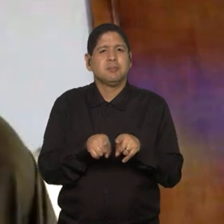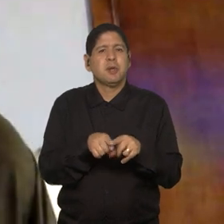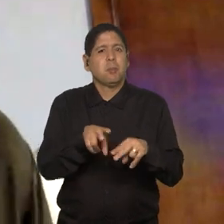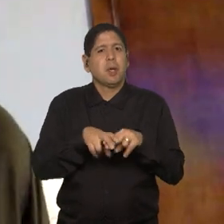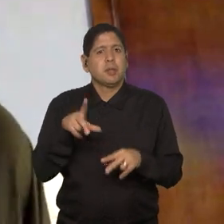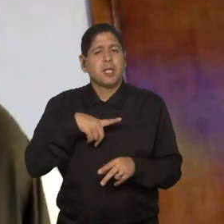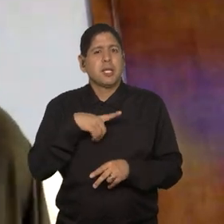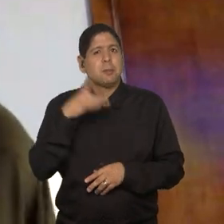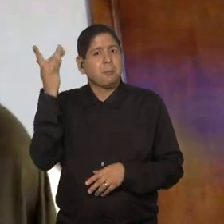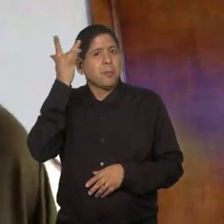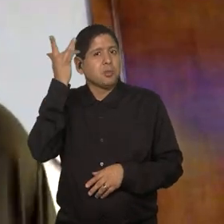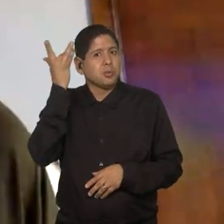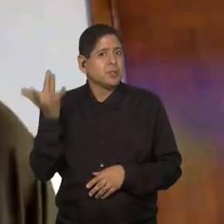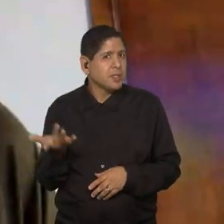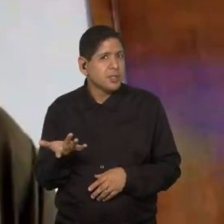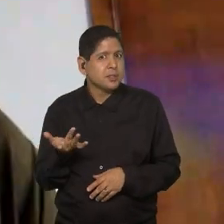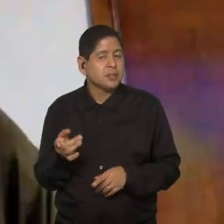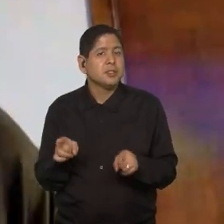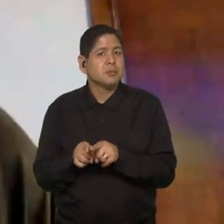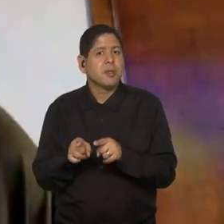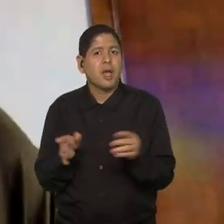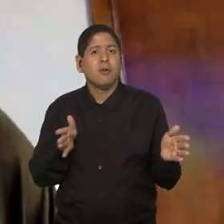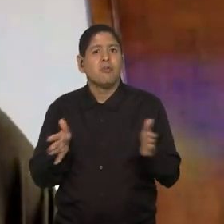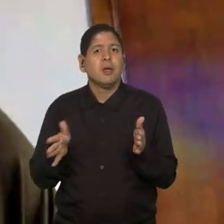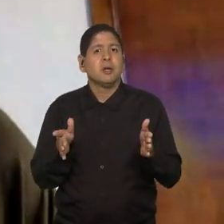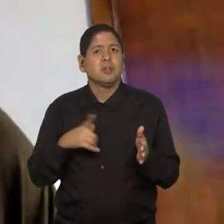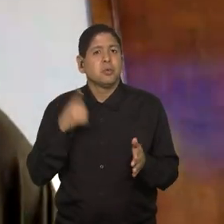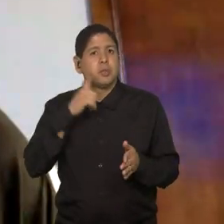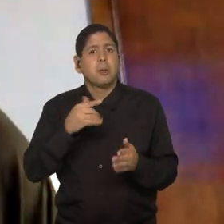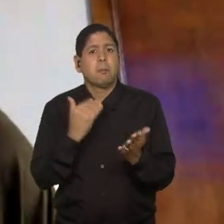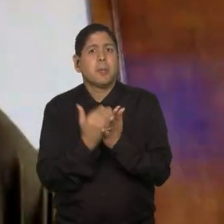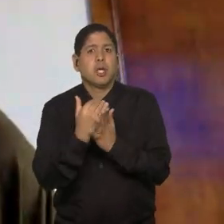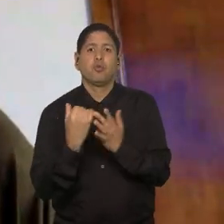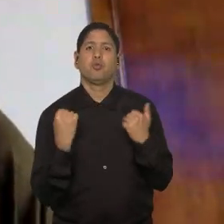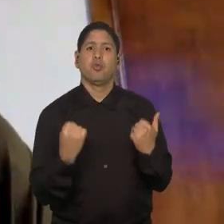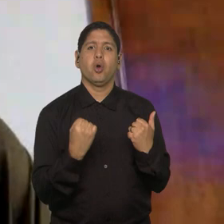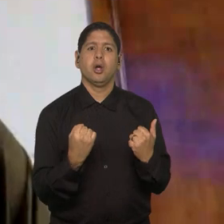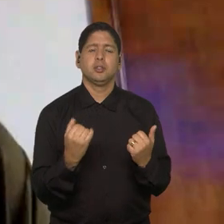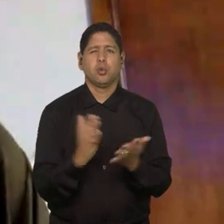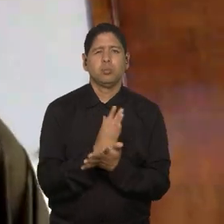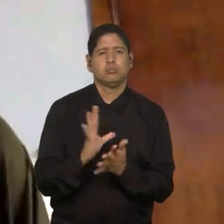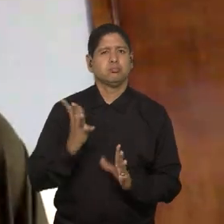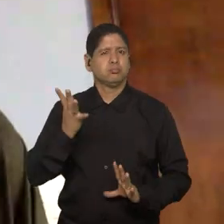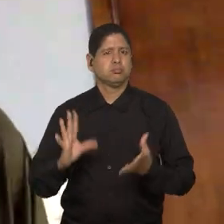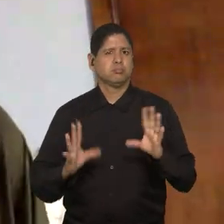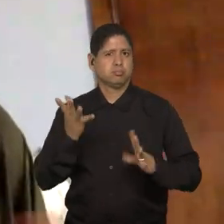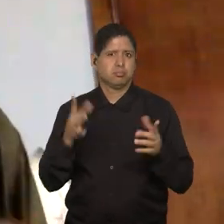maturidade, e, nessa fase, acaba até sendo mais forte em algumas situações.